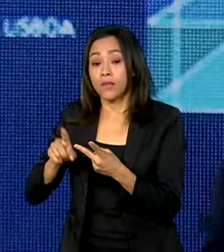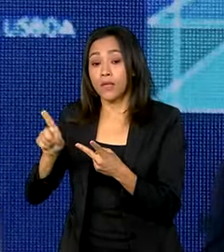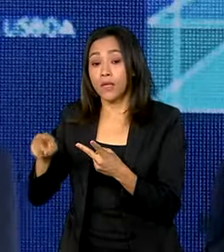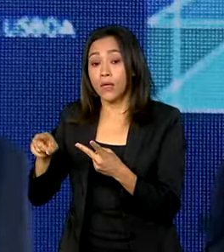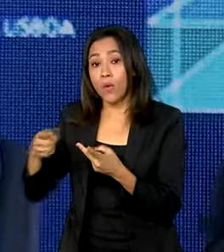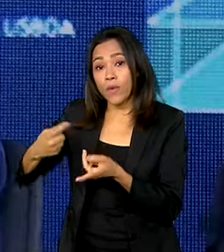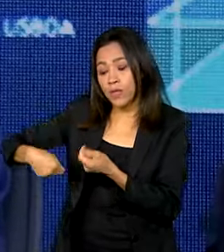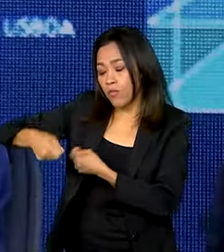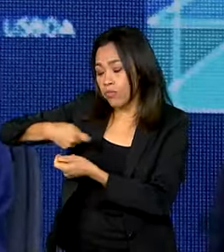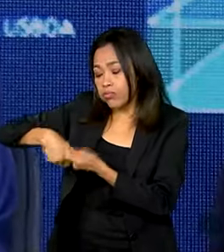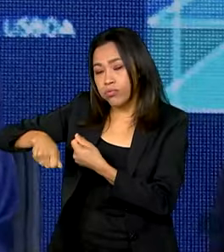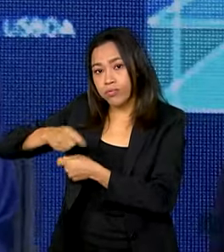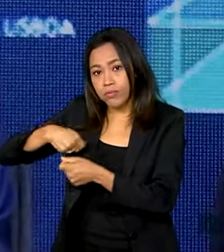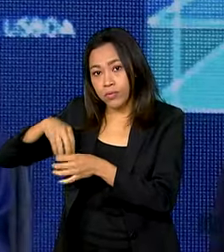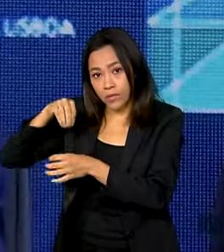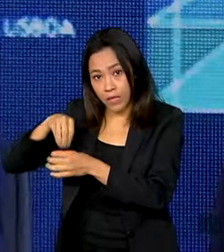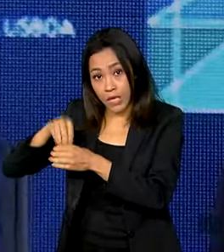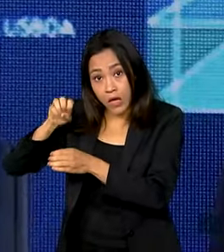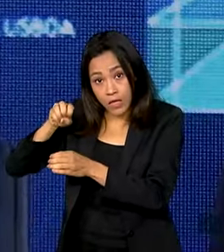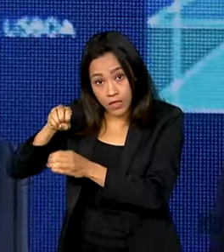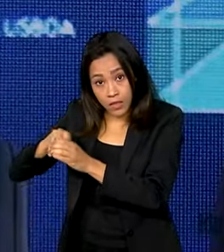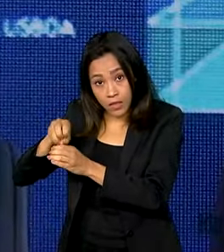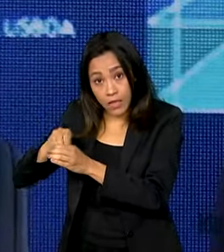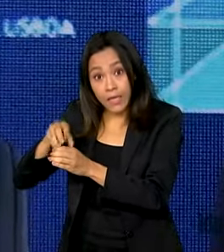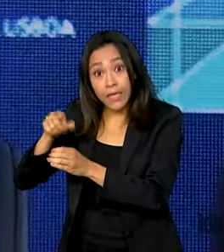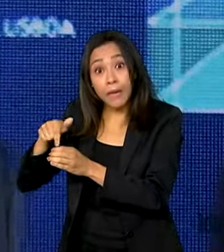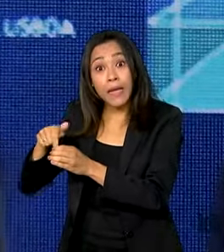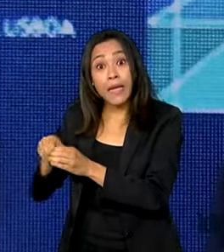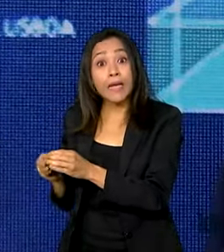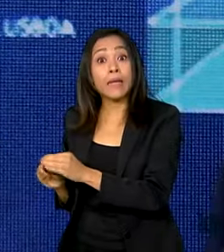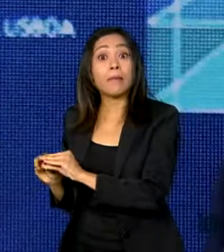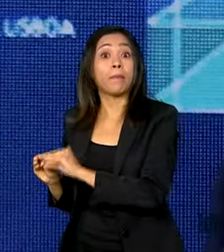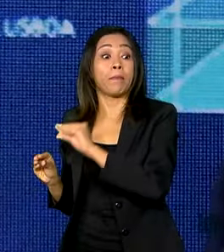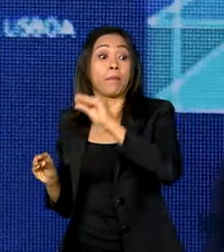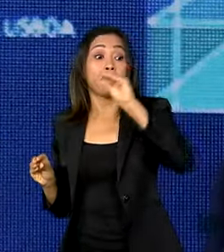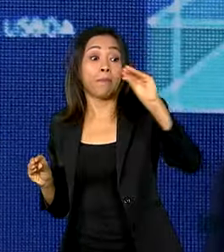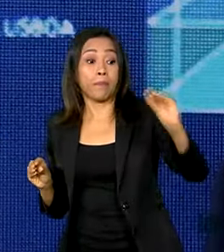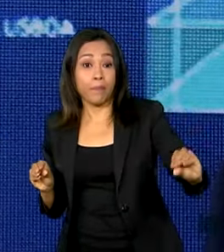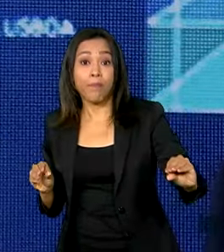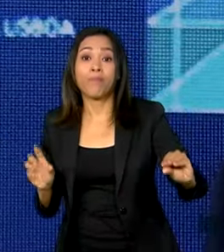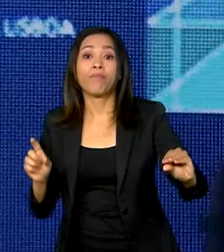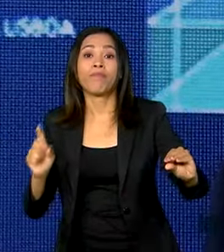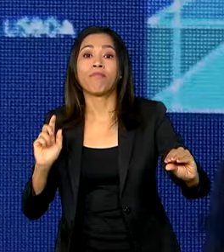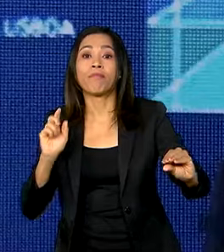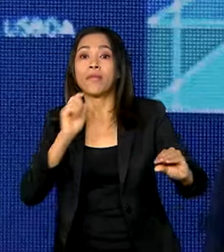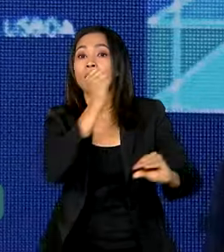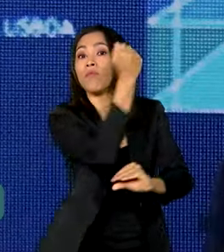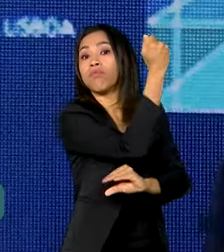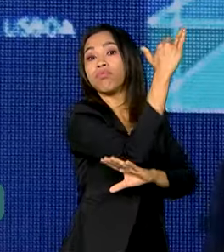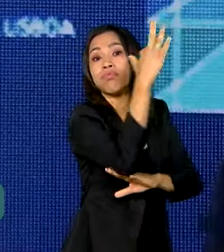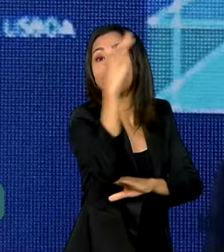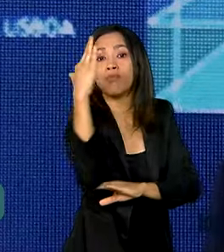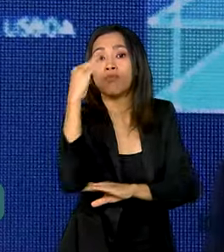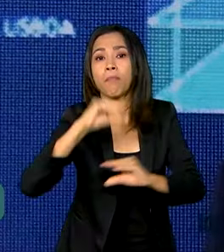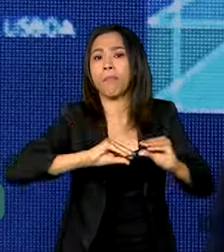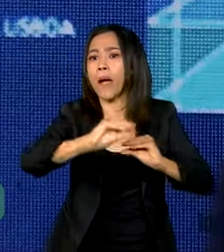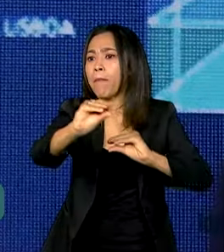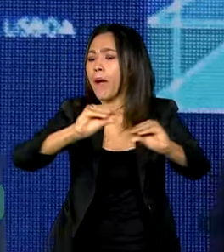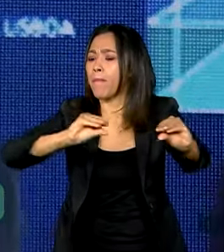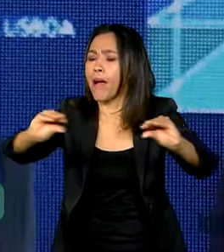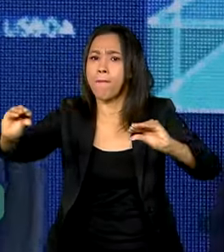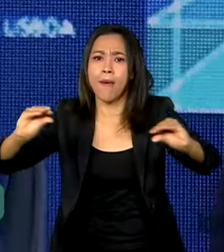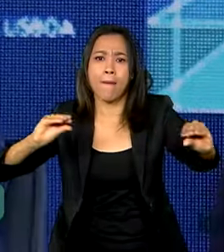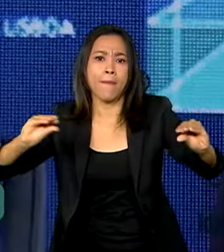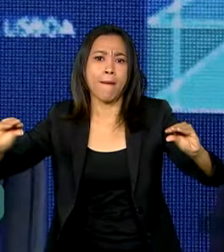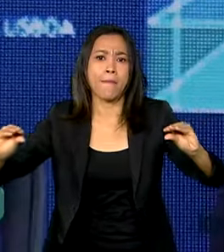movimentação, ele cria uma remuneração das florestas tropicais mundo afora. Então, ele vai